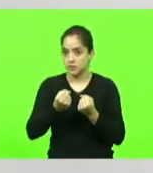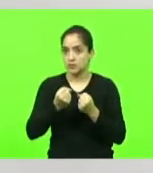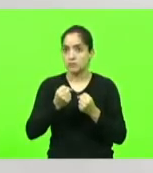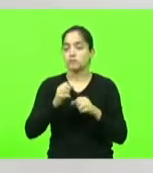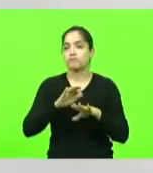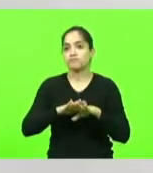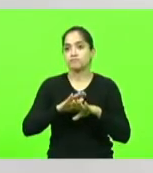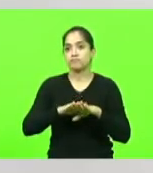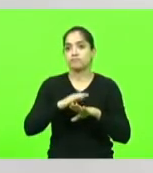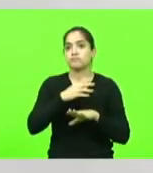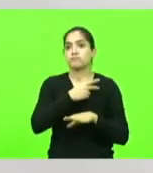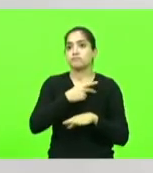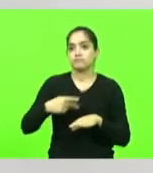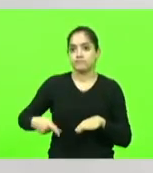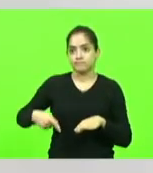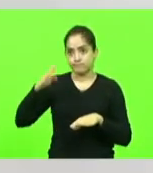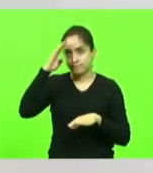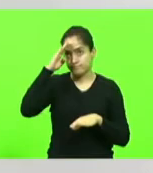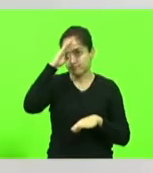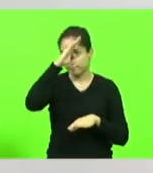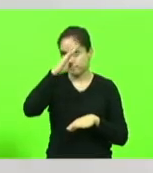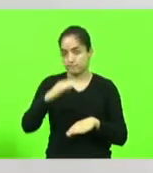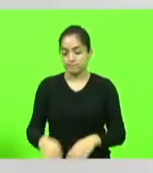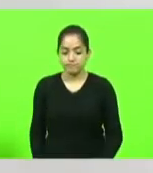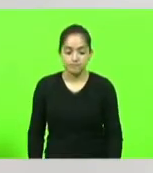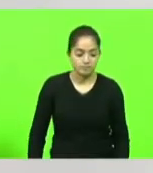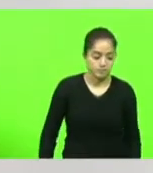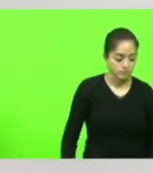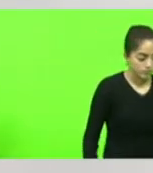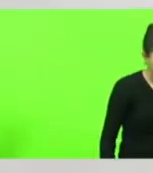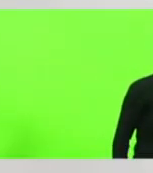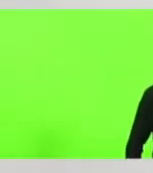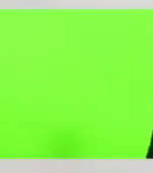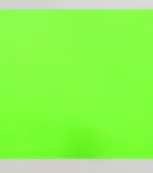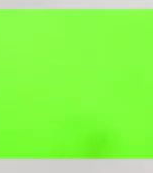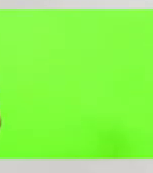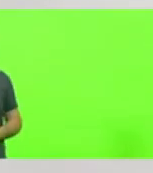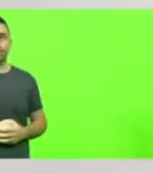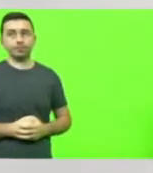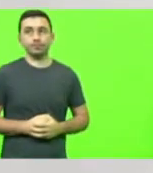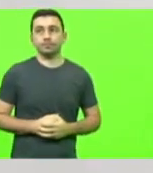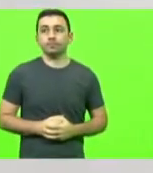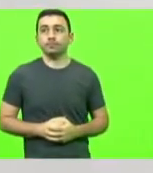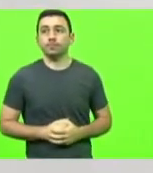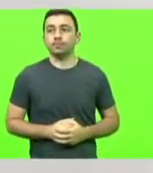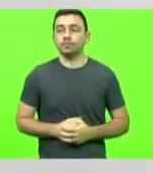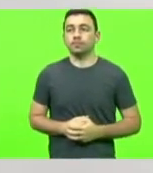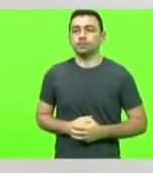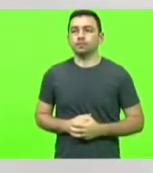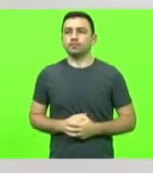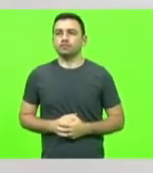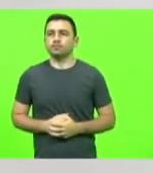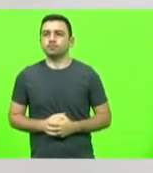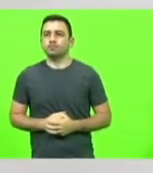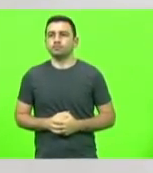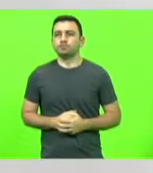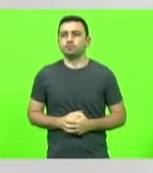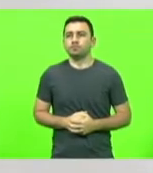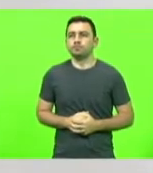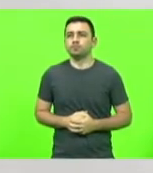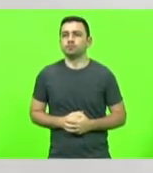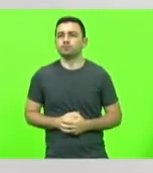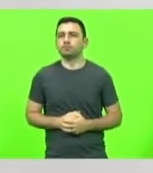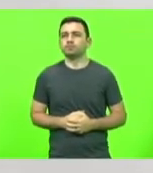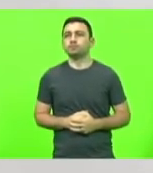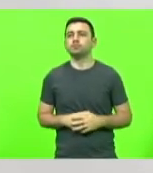presidente Bolsonaro. que não tem vida fácil. E, por isso, precisa do nosso apoio nessa luta para continuar promovendo as